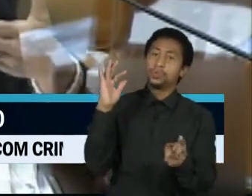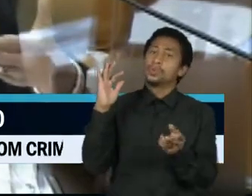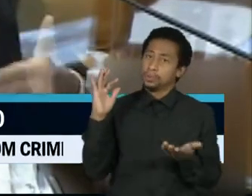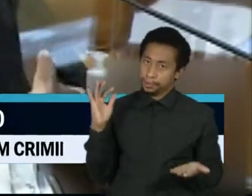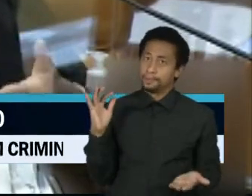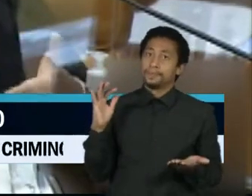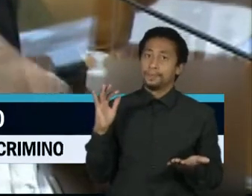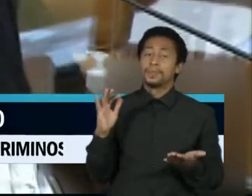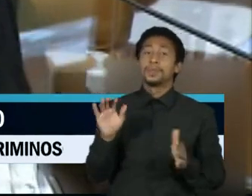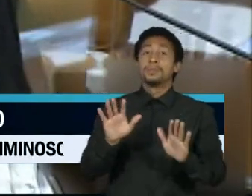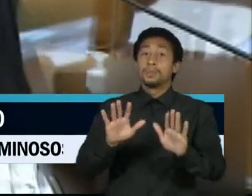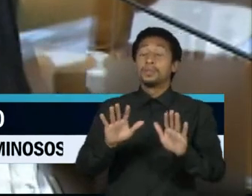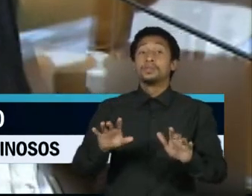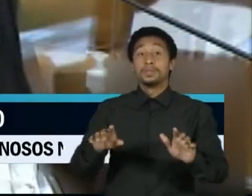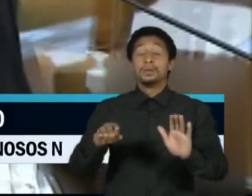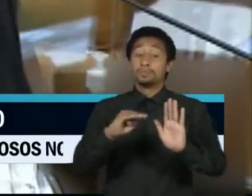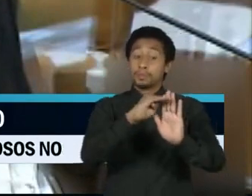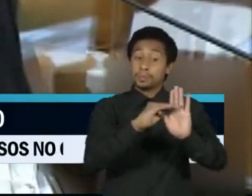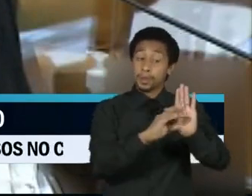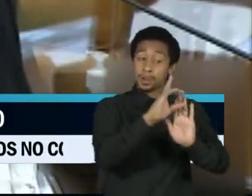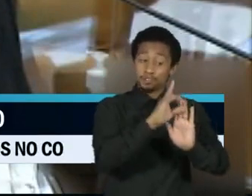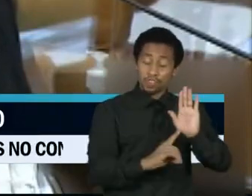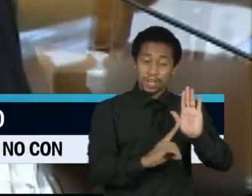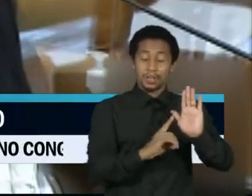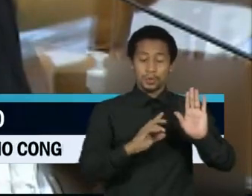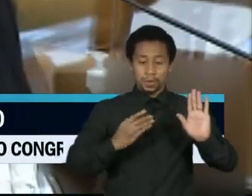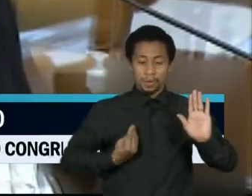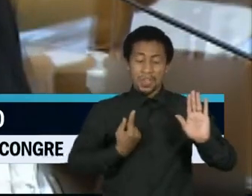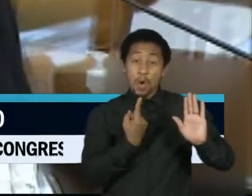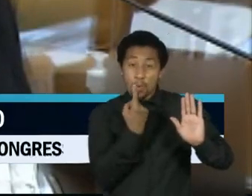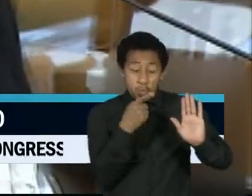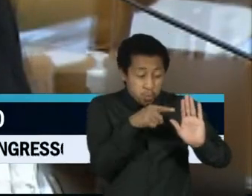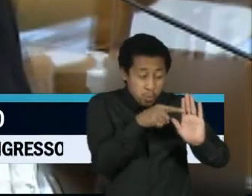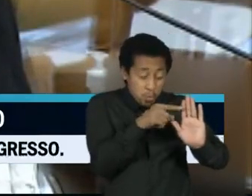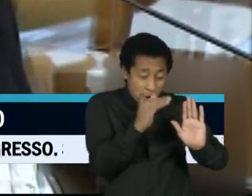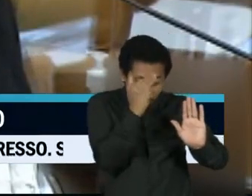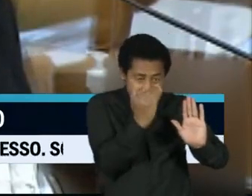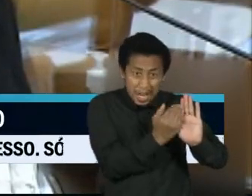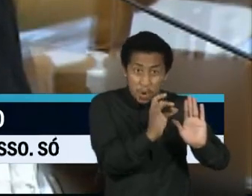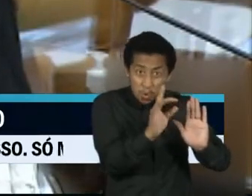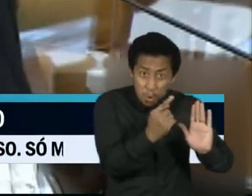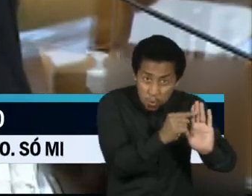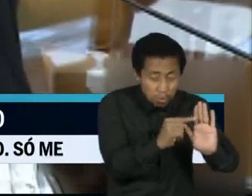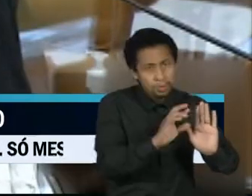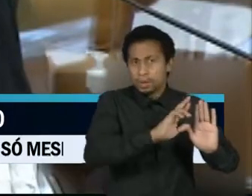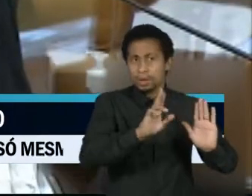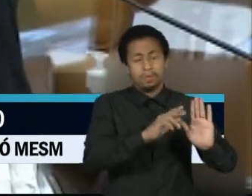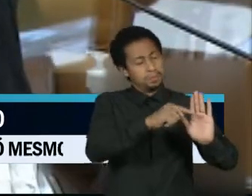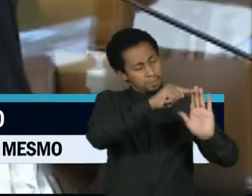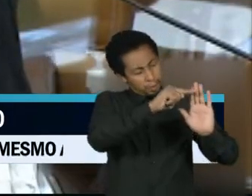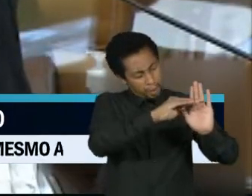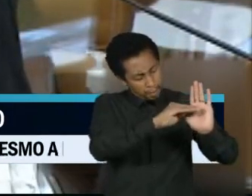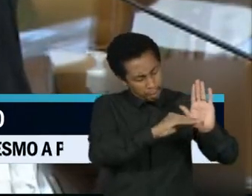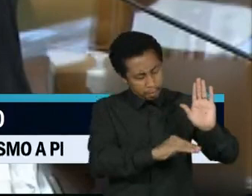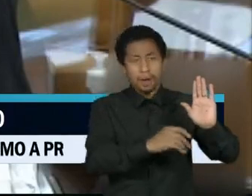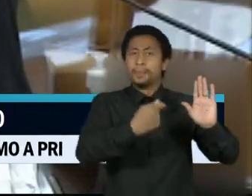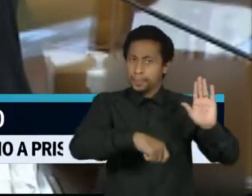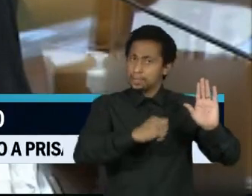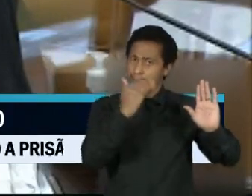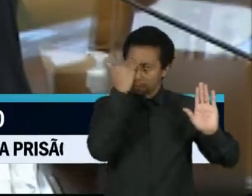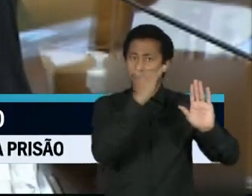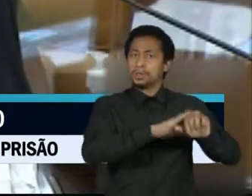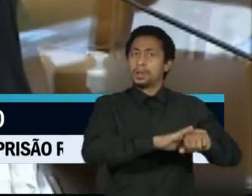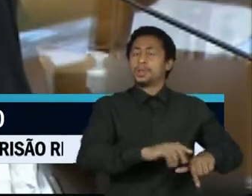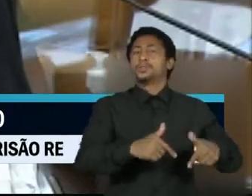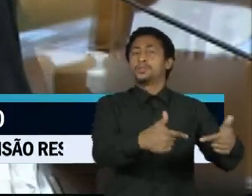um dos itens do direito à vida. E não interessa apenas aos brasileiros nem ao Brasil, mas a pauta, embora prevista na Constituição